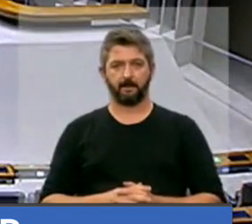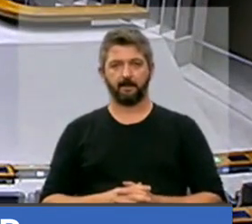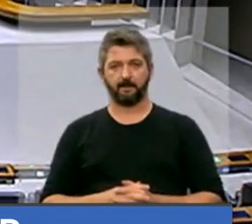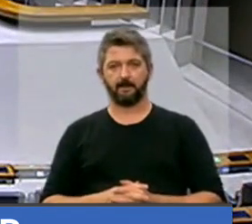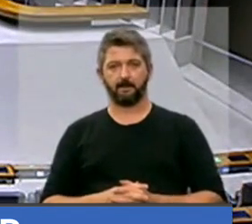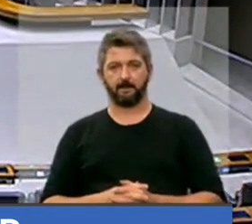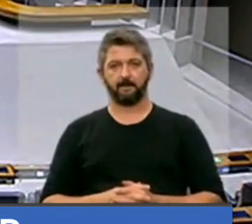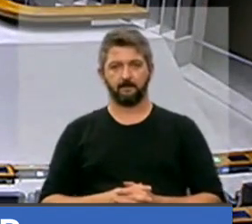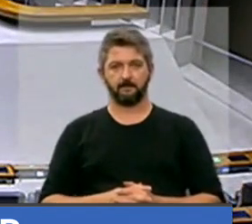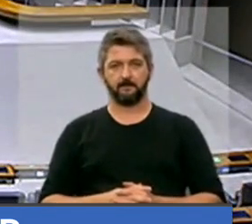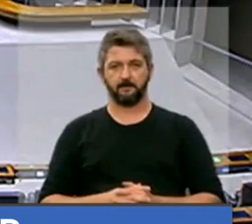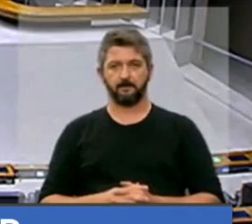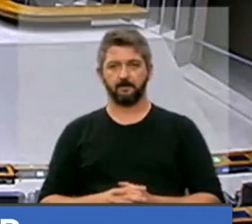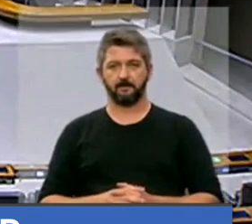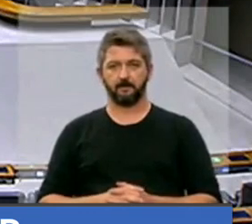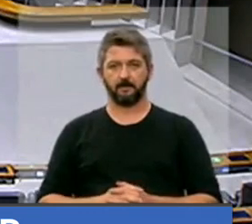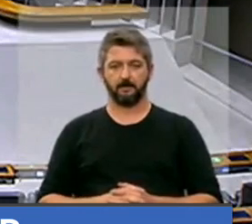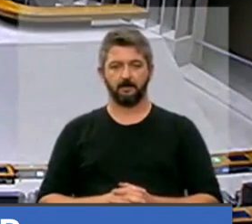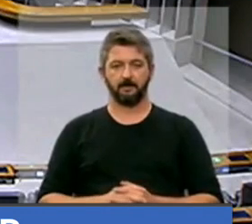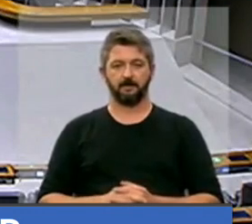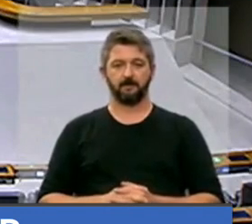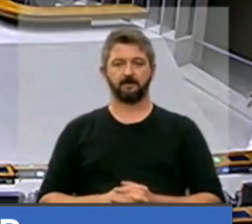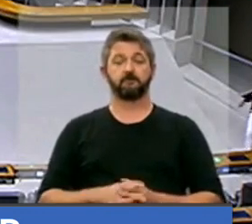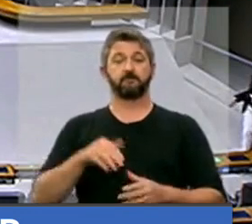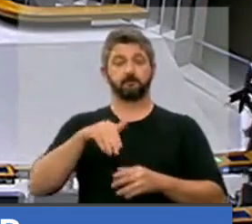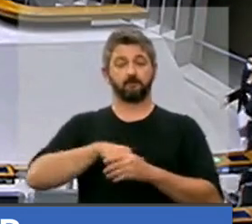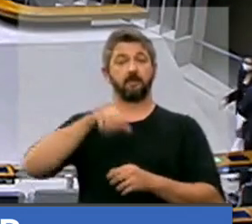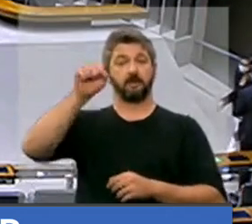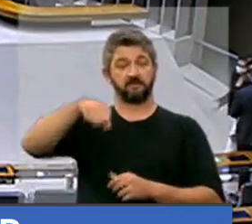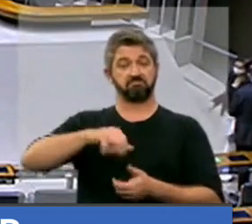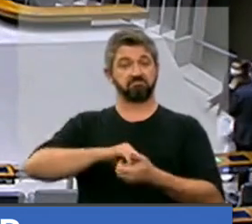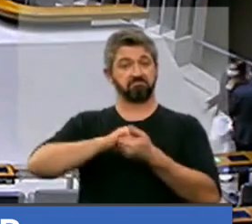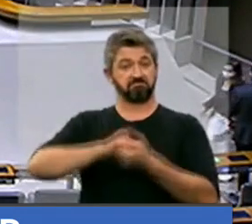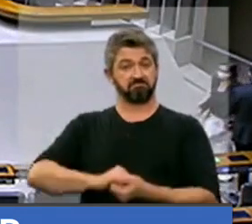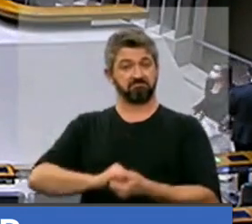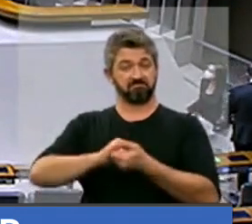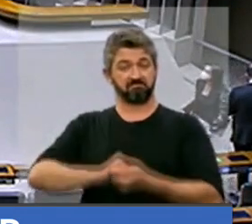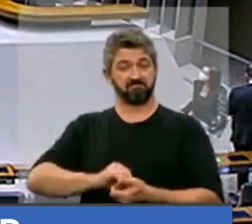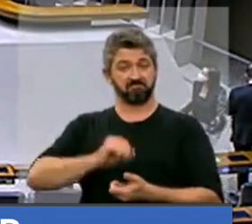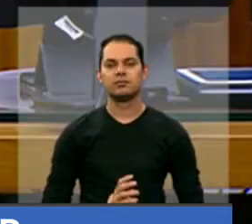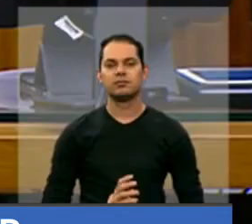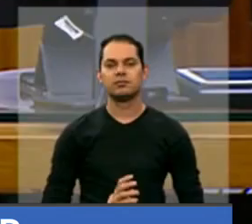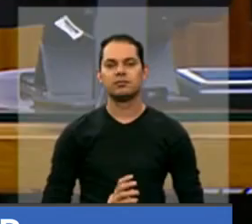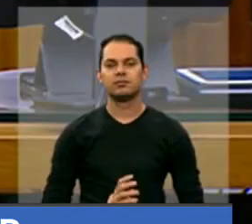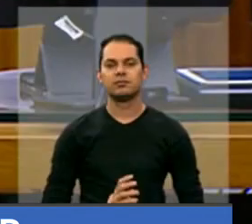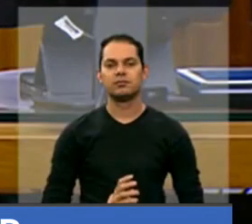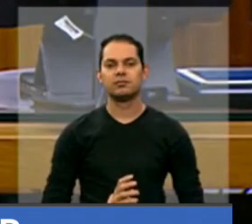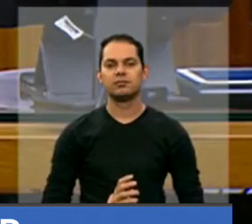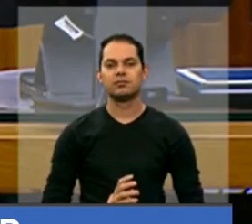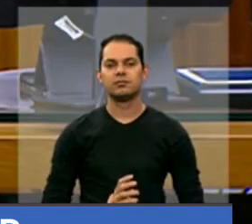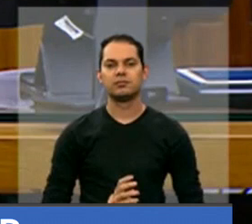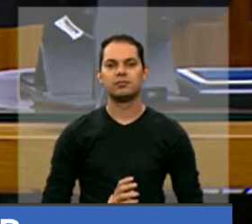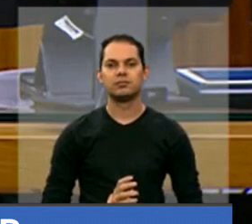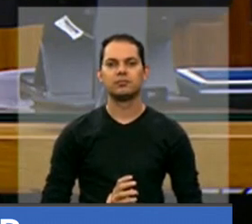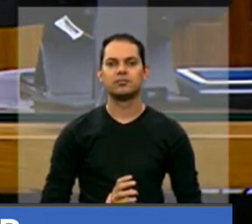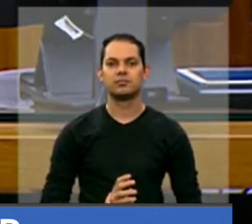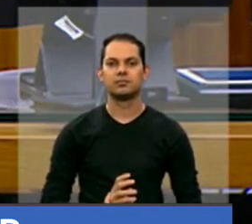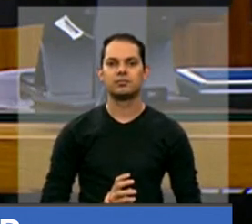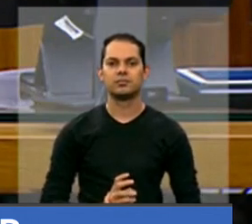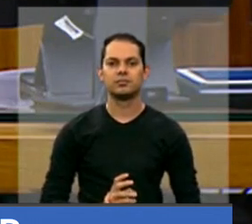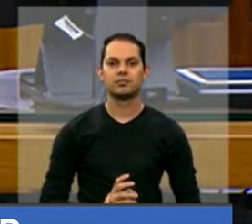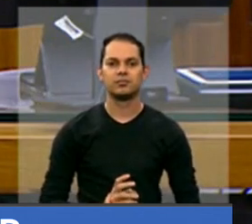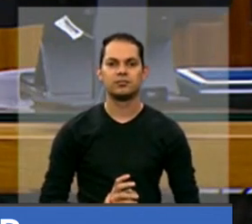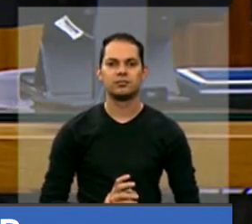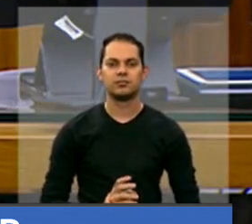pagamento de salários dos professores. O Fundeb foi criado em 2007 e se o Congresso não aprovar a renovação até